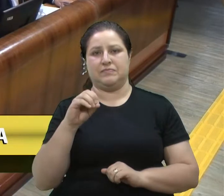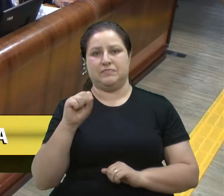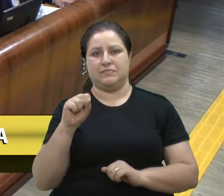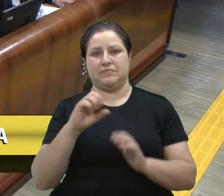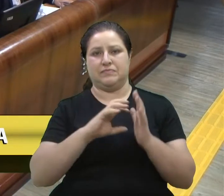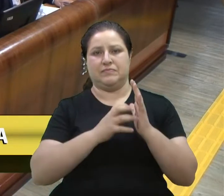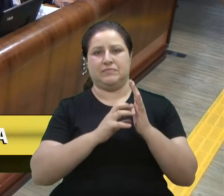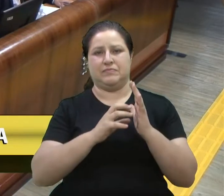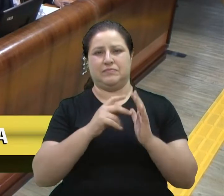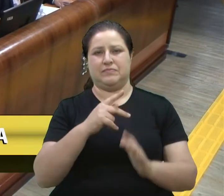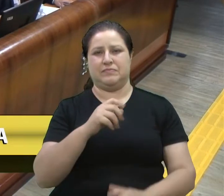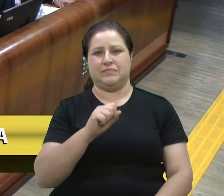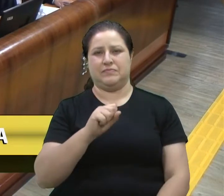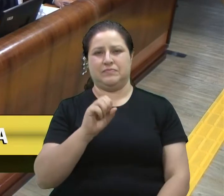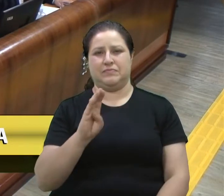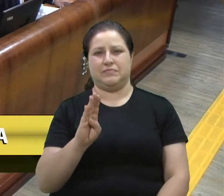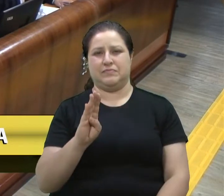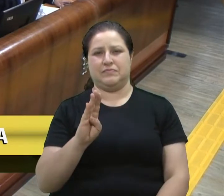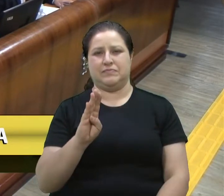Queria